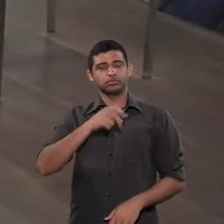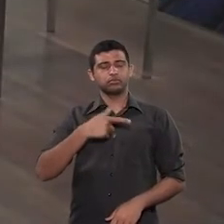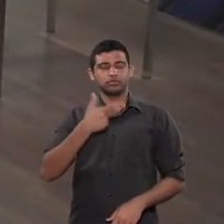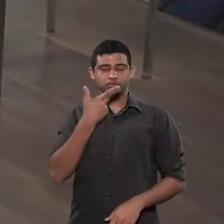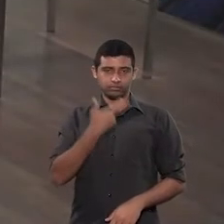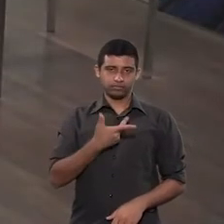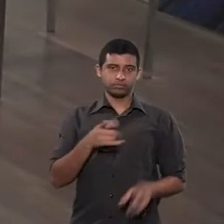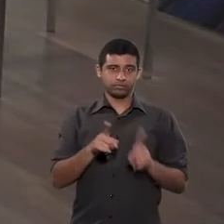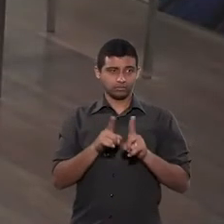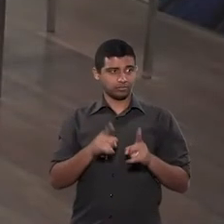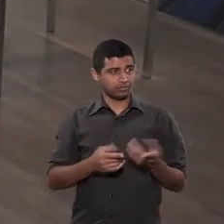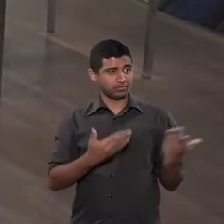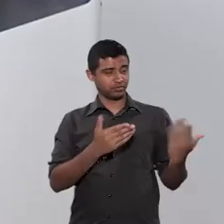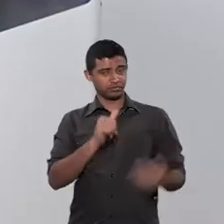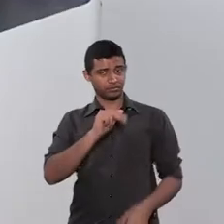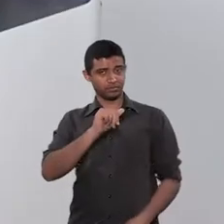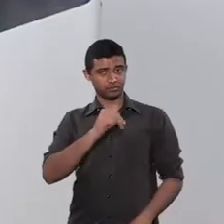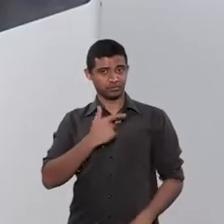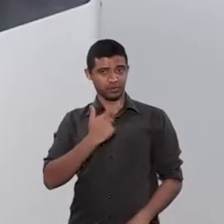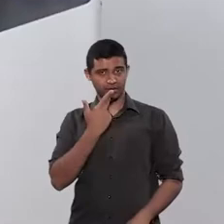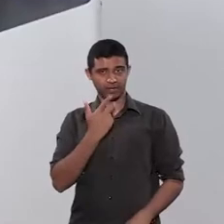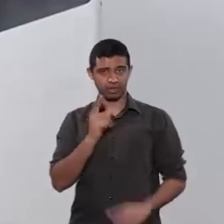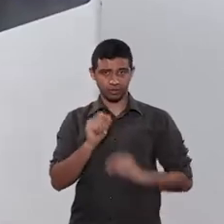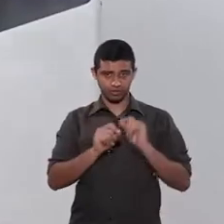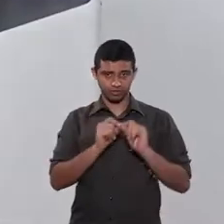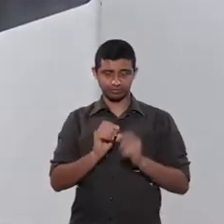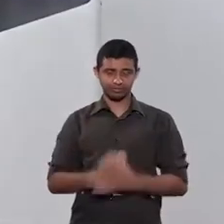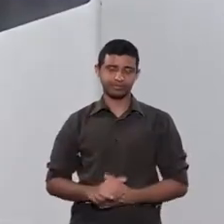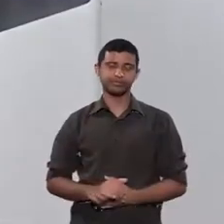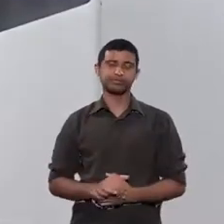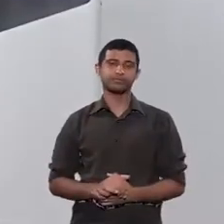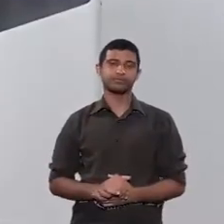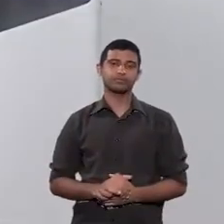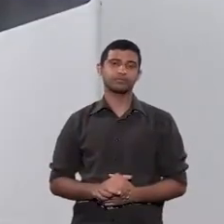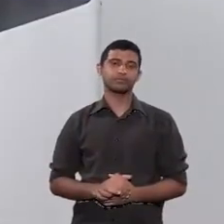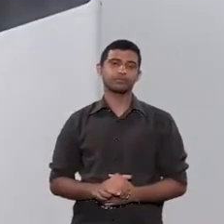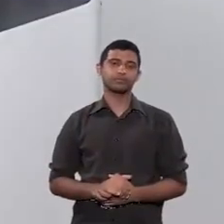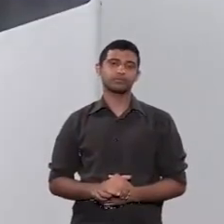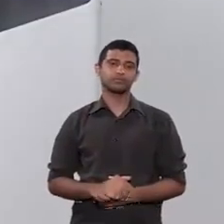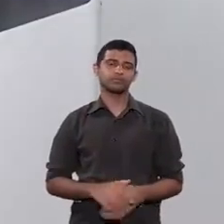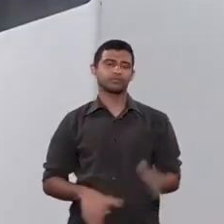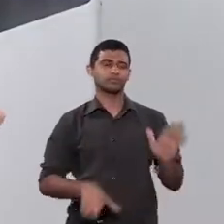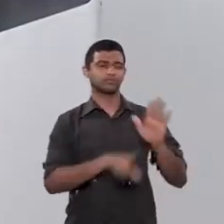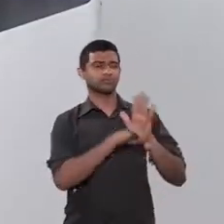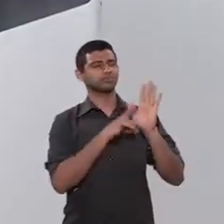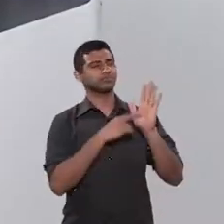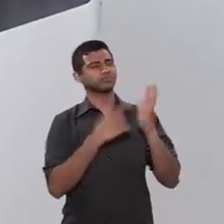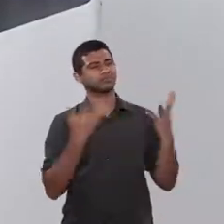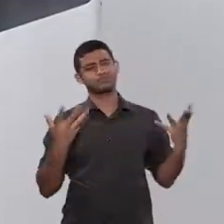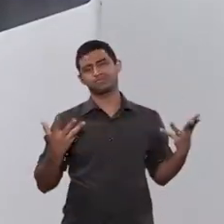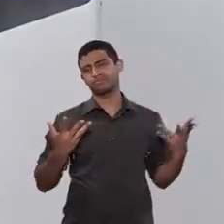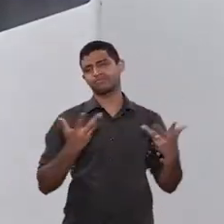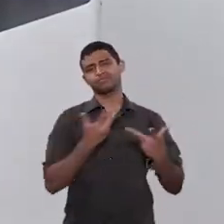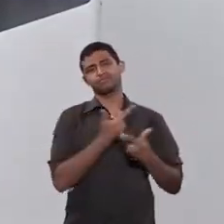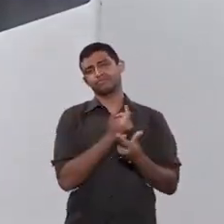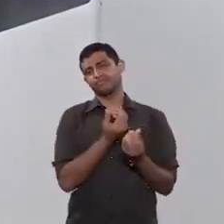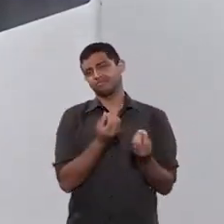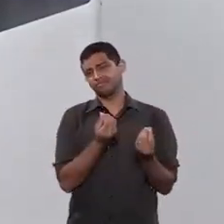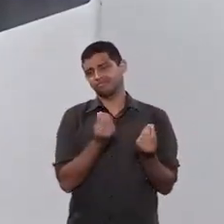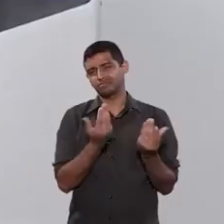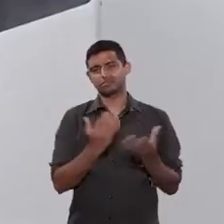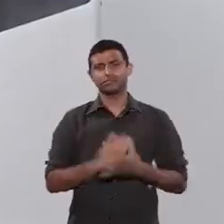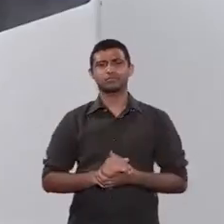a Ana gerbase também, quer dizer, a lei ela é excelente, ela